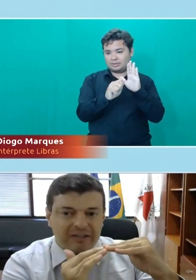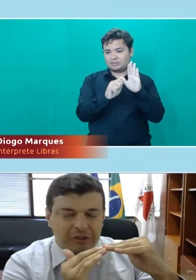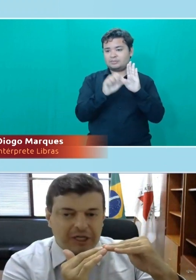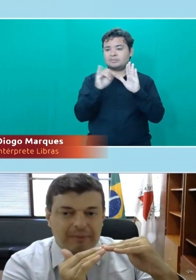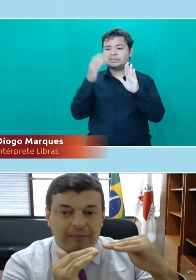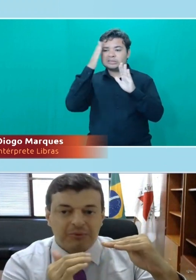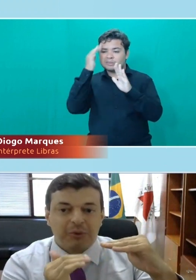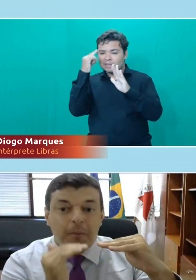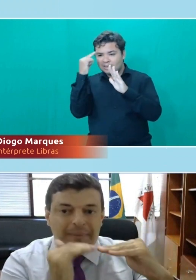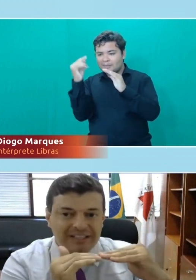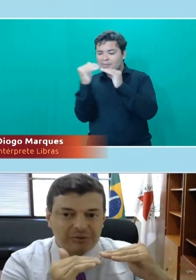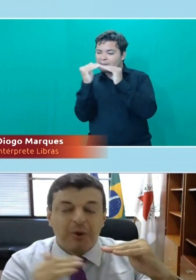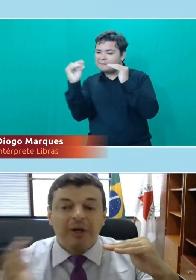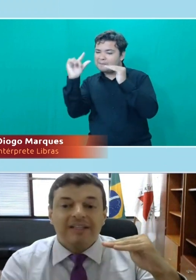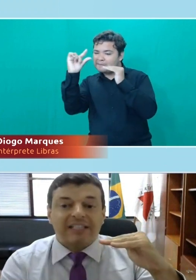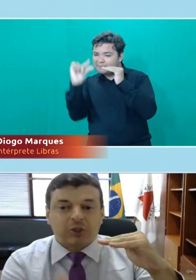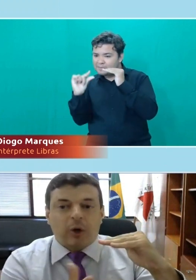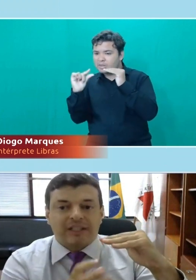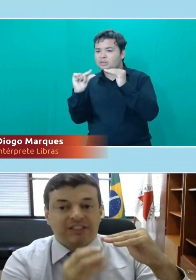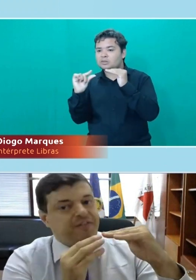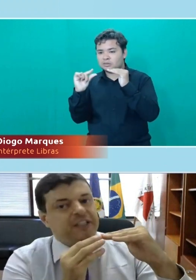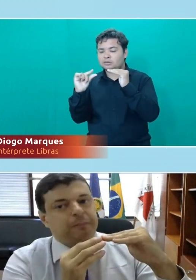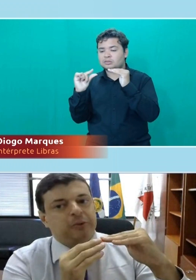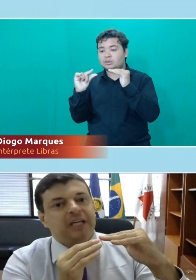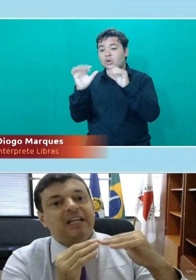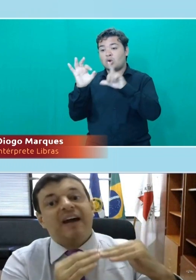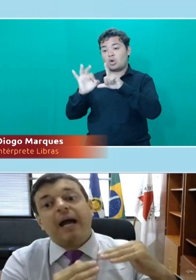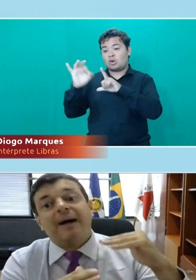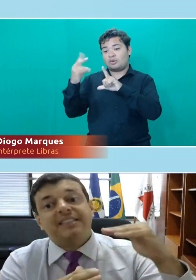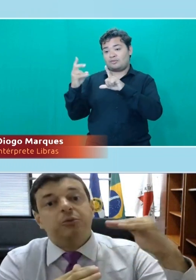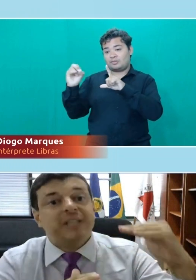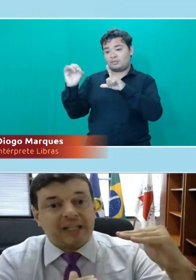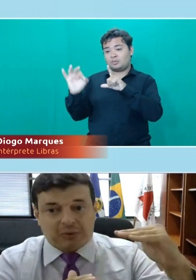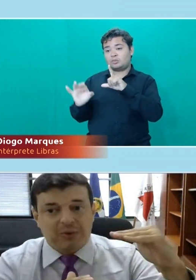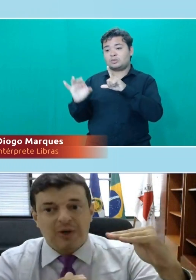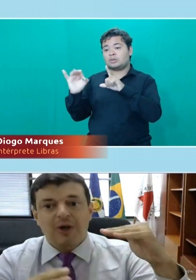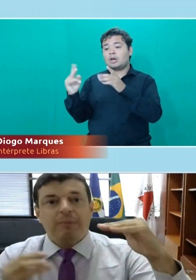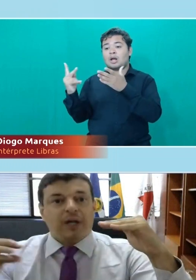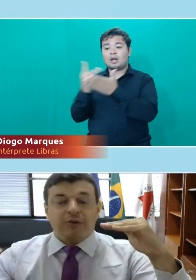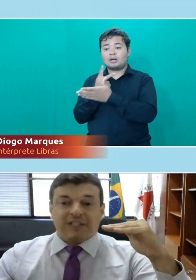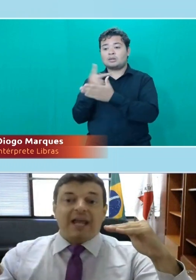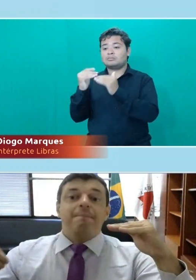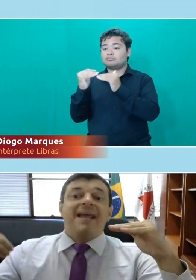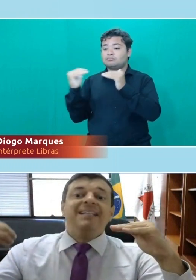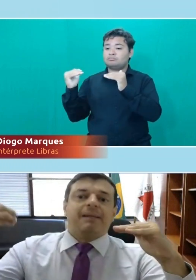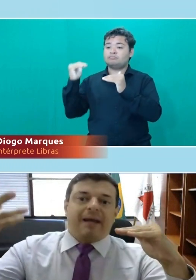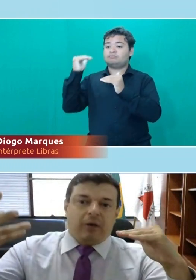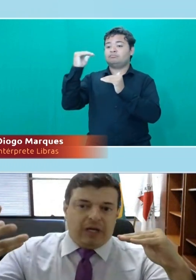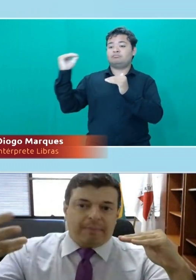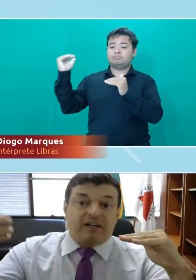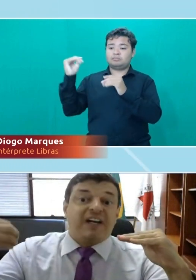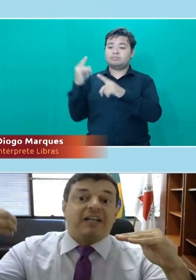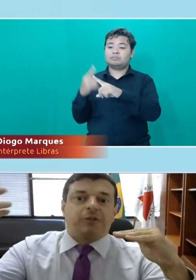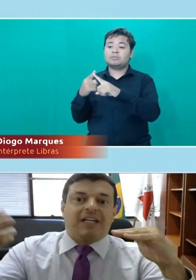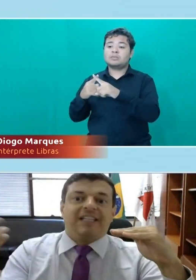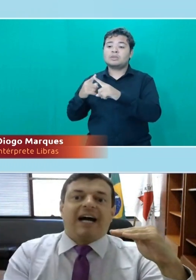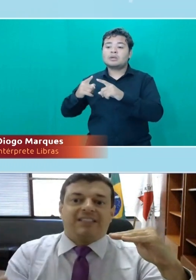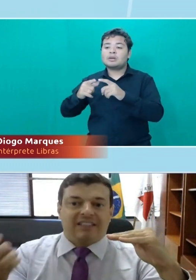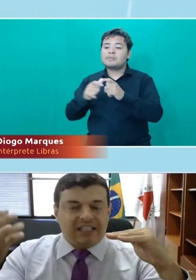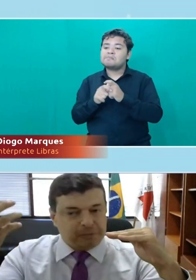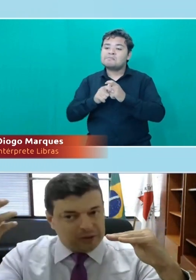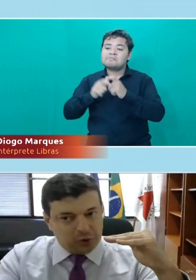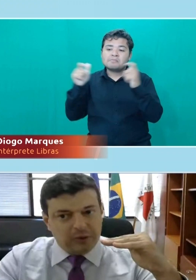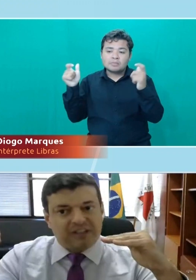piso, que nós chamamos um piso das cotas de 20%, ele vai acabar sendo teto, porque eu vou ter a imensa maioria, para não falar a